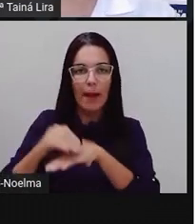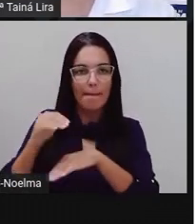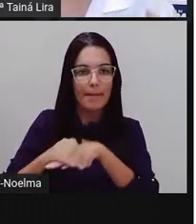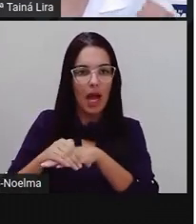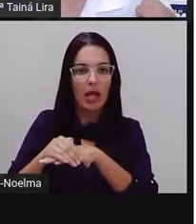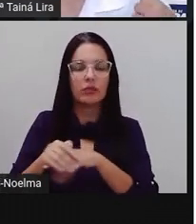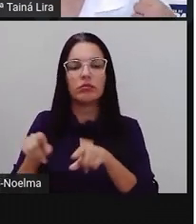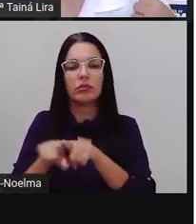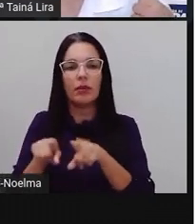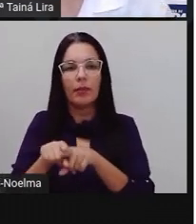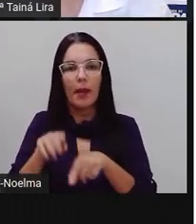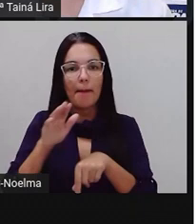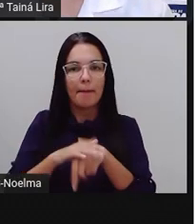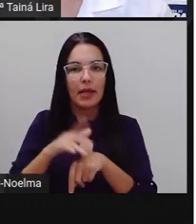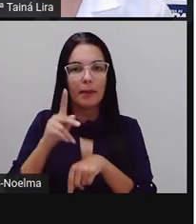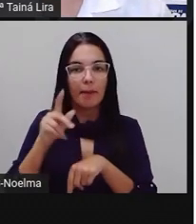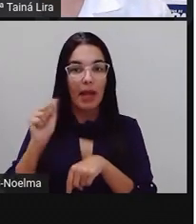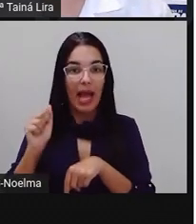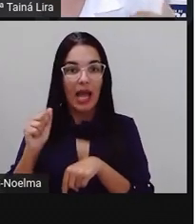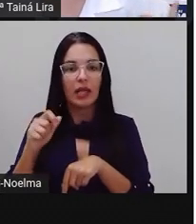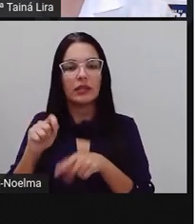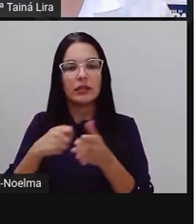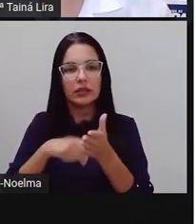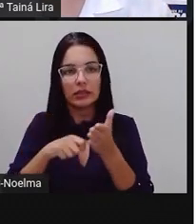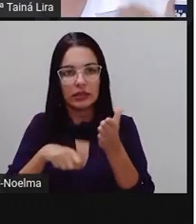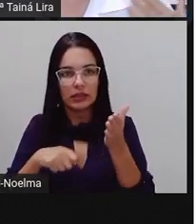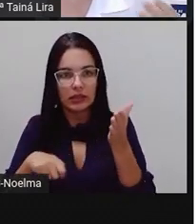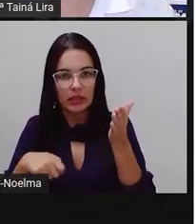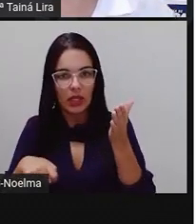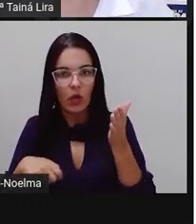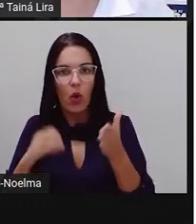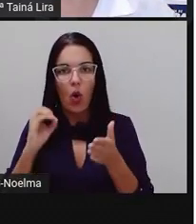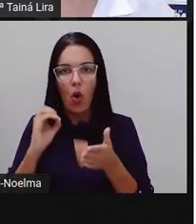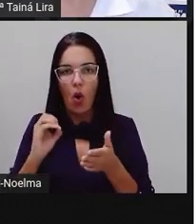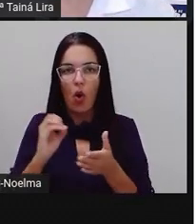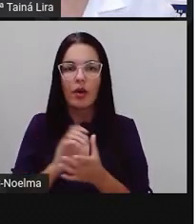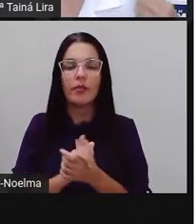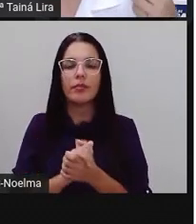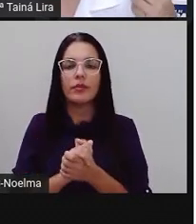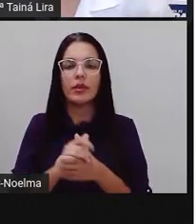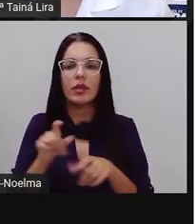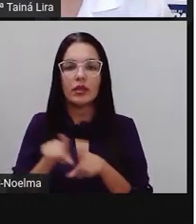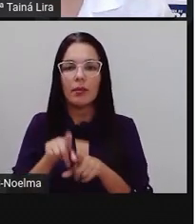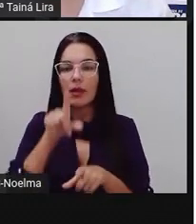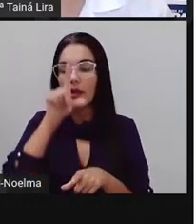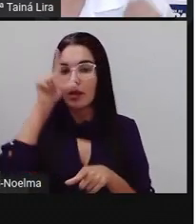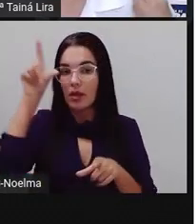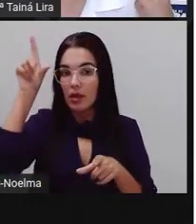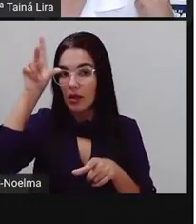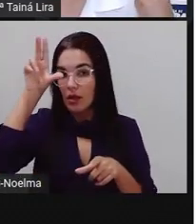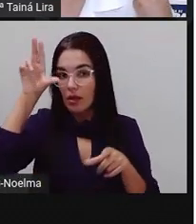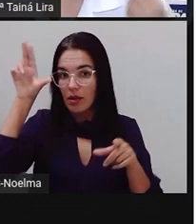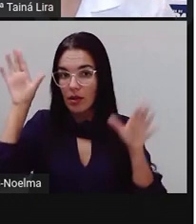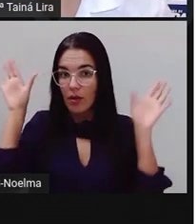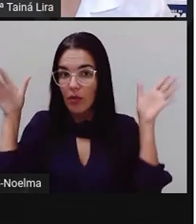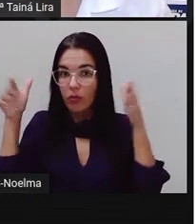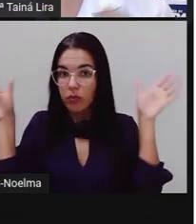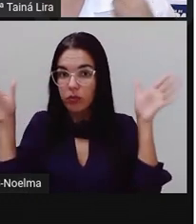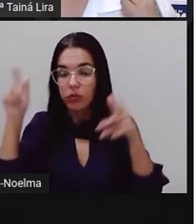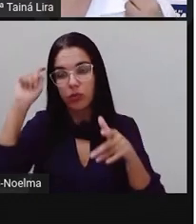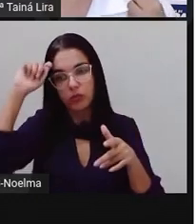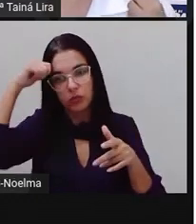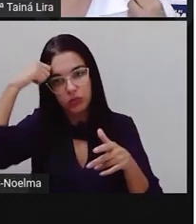Sapato, a sílaba mais forte é o pá, né, sapato, escrevo com O. E urubu, a sílaba mais forte é o bu,